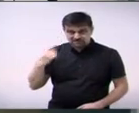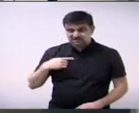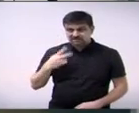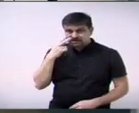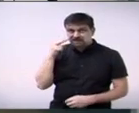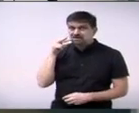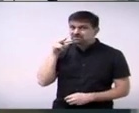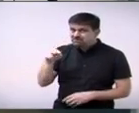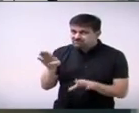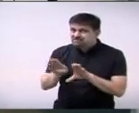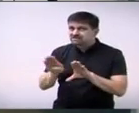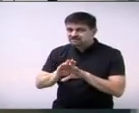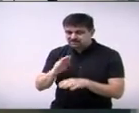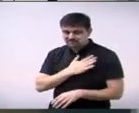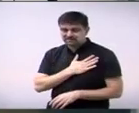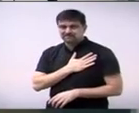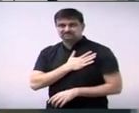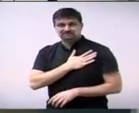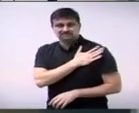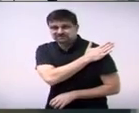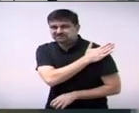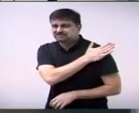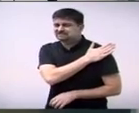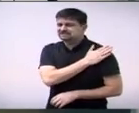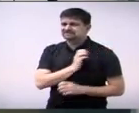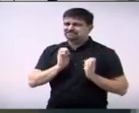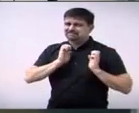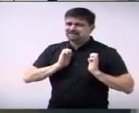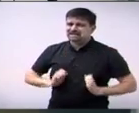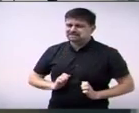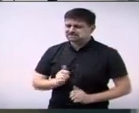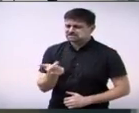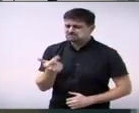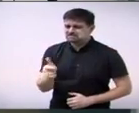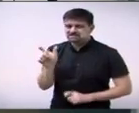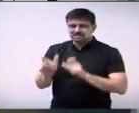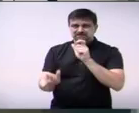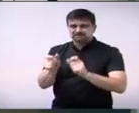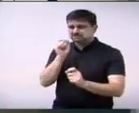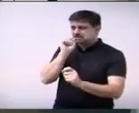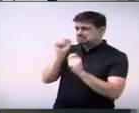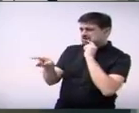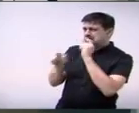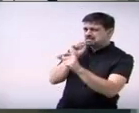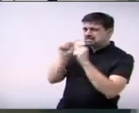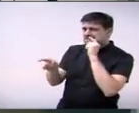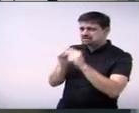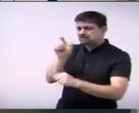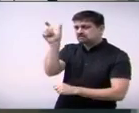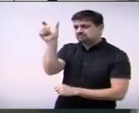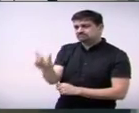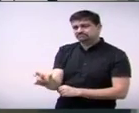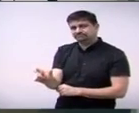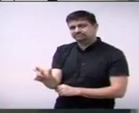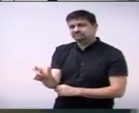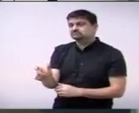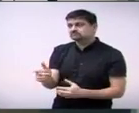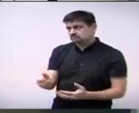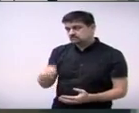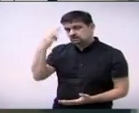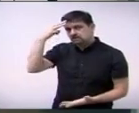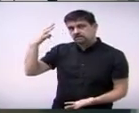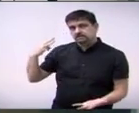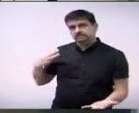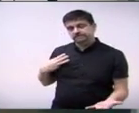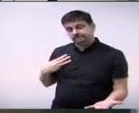precisamos e que a nossa cidade também não precisa pelo marquinho da bola desculpa pelo ato falho que Deus